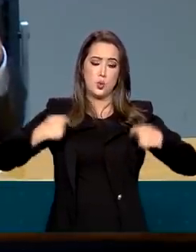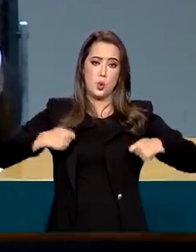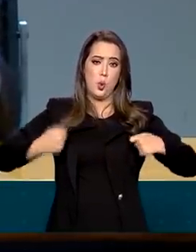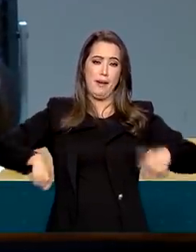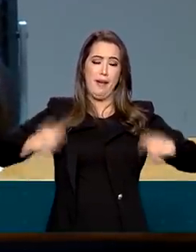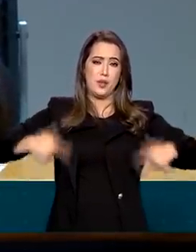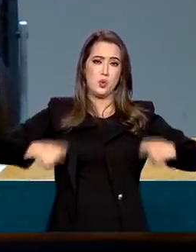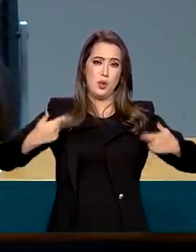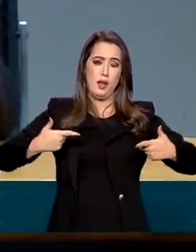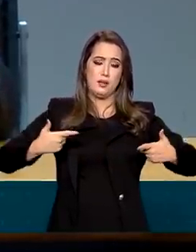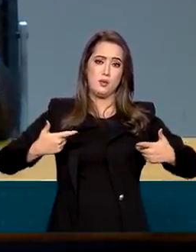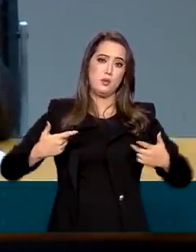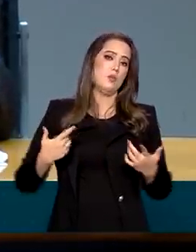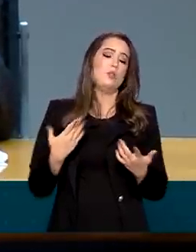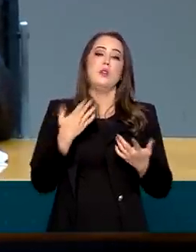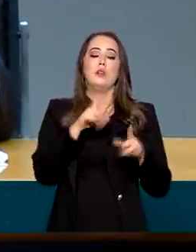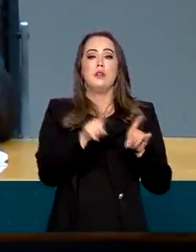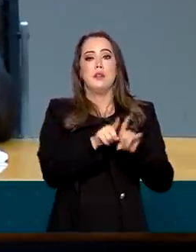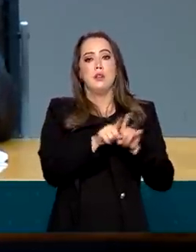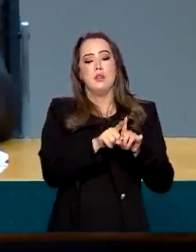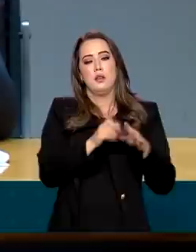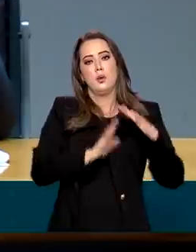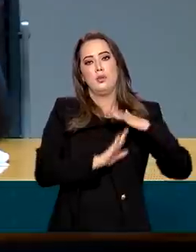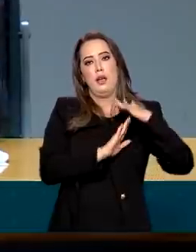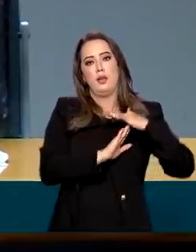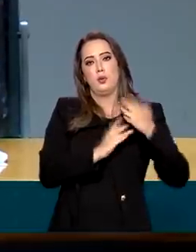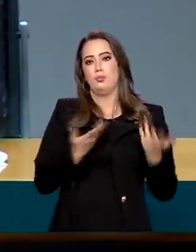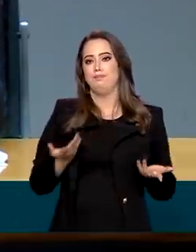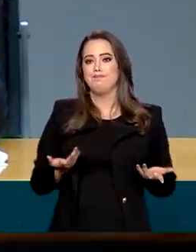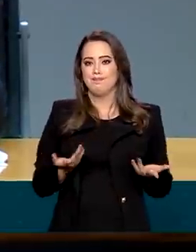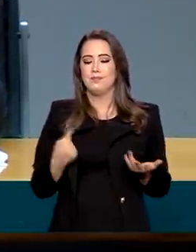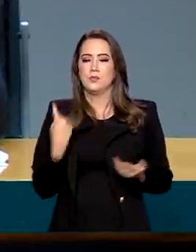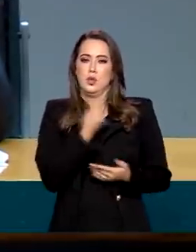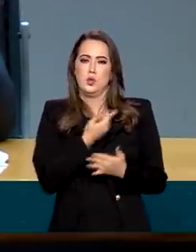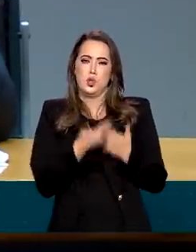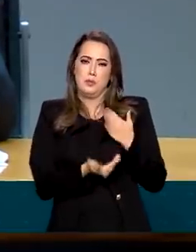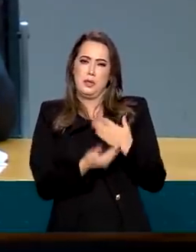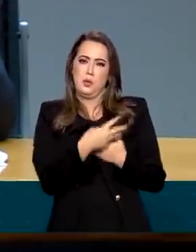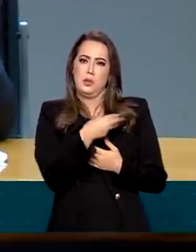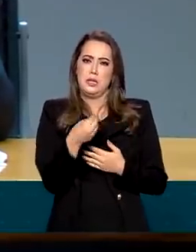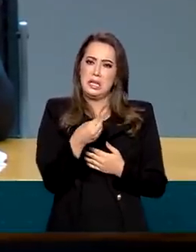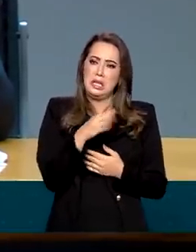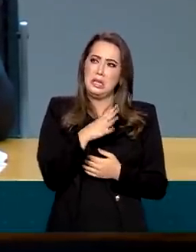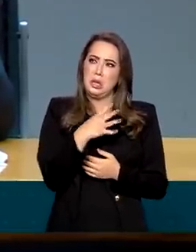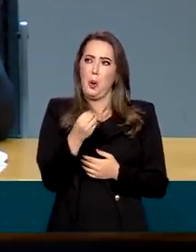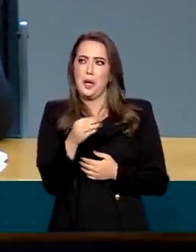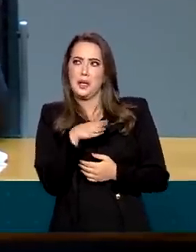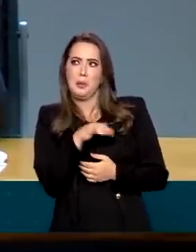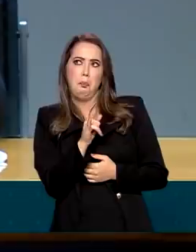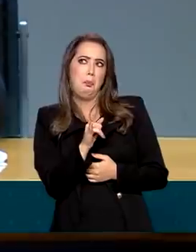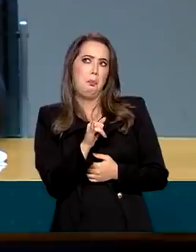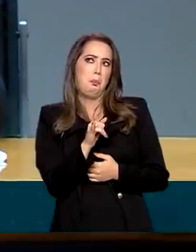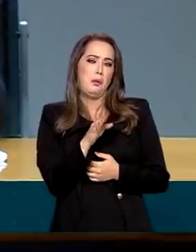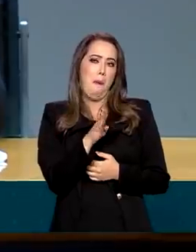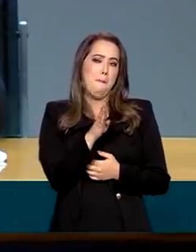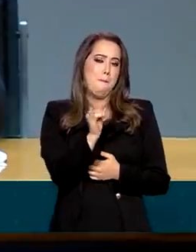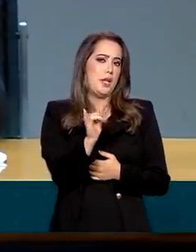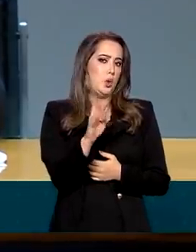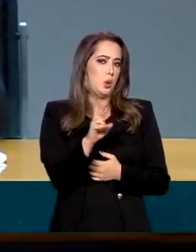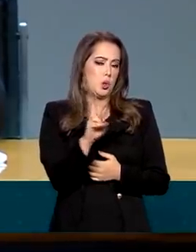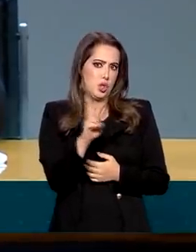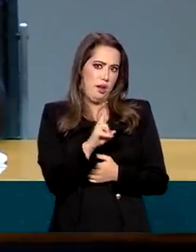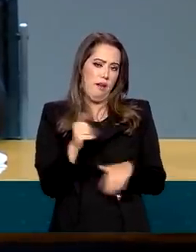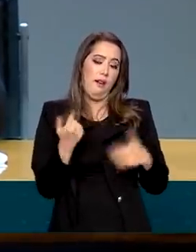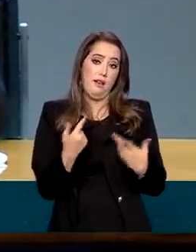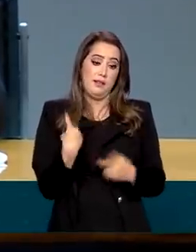julho a julho e a despesa é dezembro a dezembro. Então, nós perdemos 30 ou 40 bilhões que eram nossos. Então, fazendo a atualização